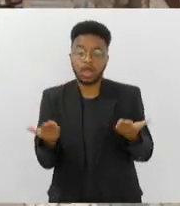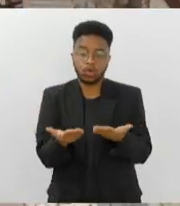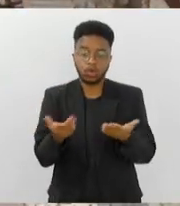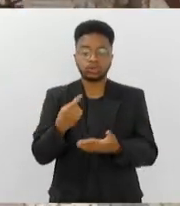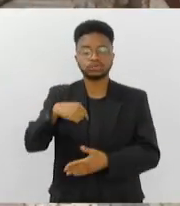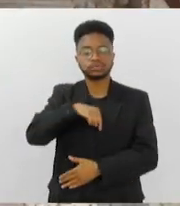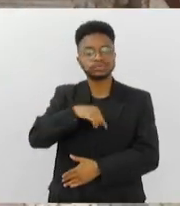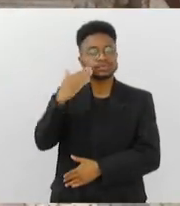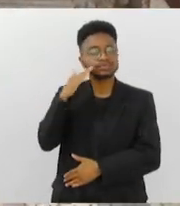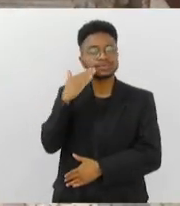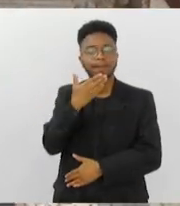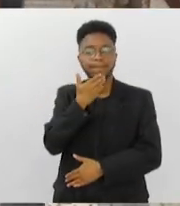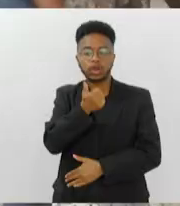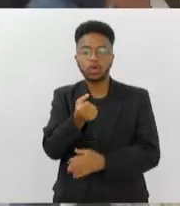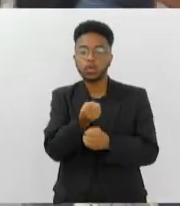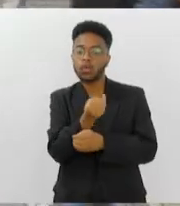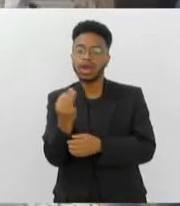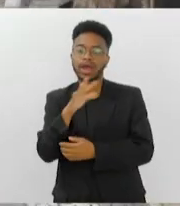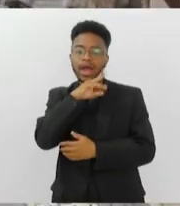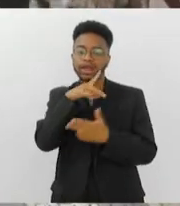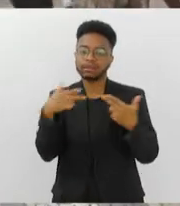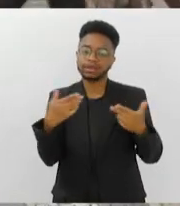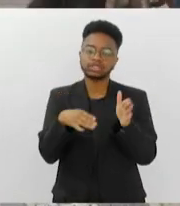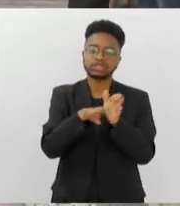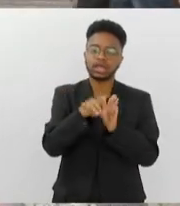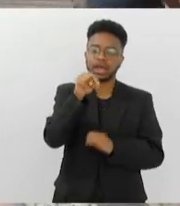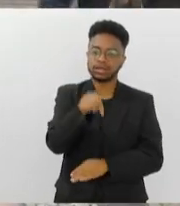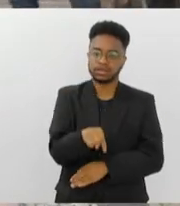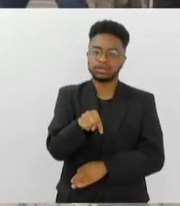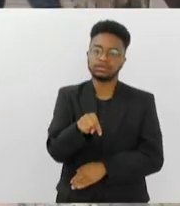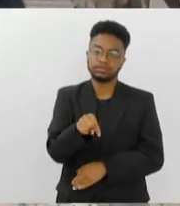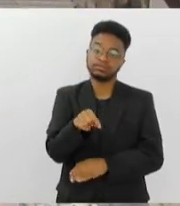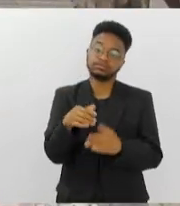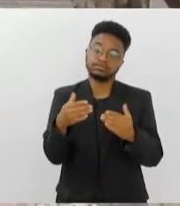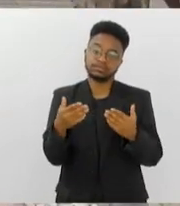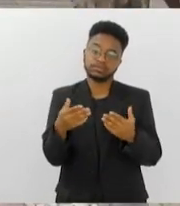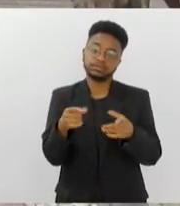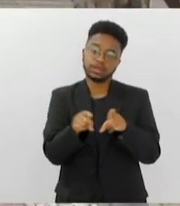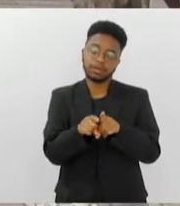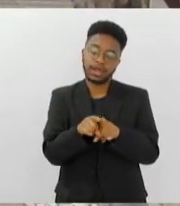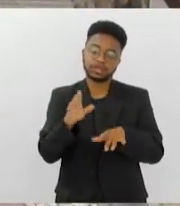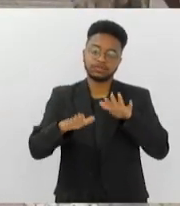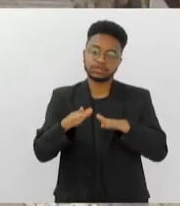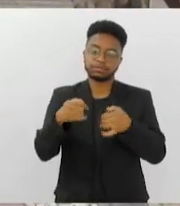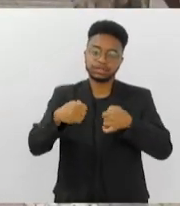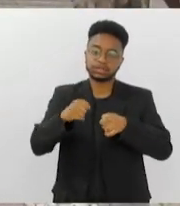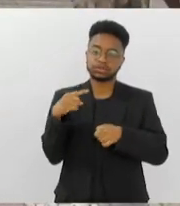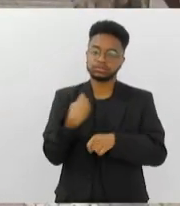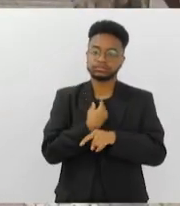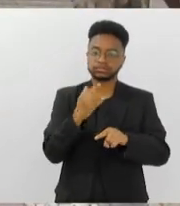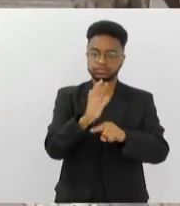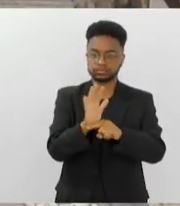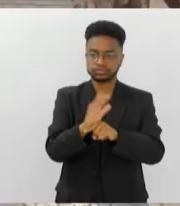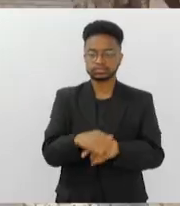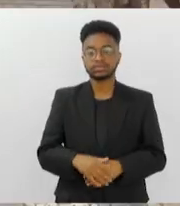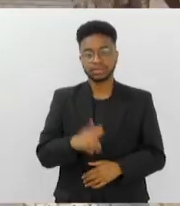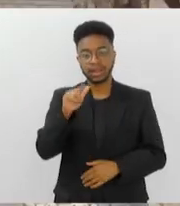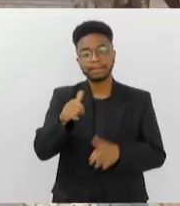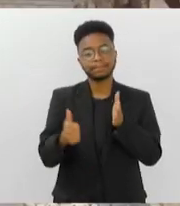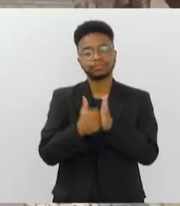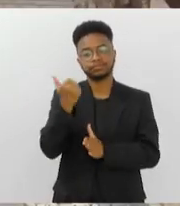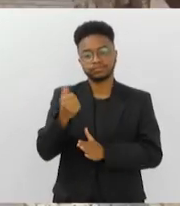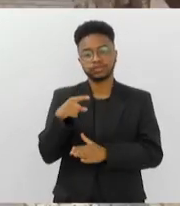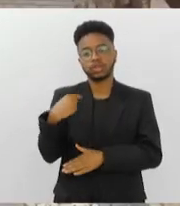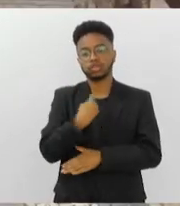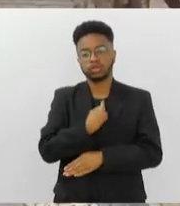entende um pouco melhor a quantidade de animais que assolam aqui na nossa costa, que acabam precisando do nosso socorro aqui. Essa foi a primeira vez que o governo